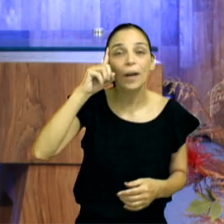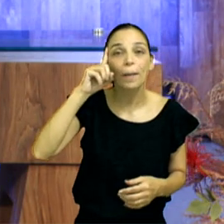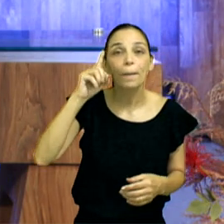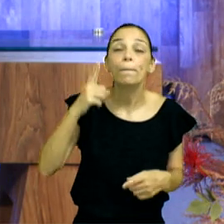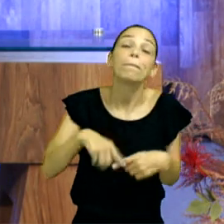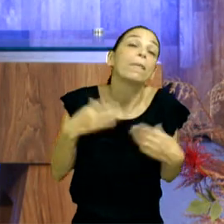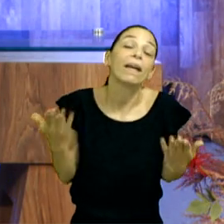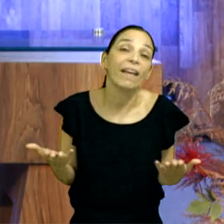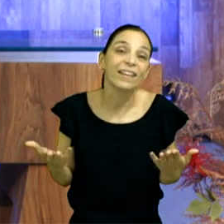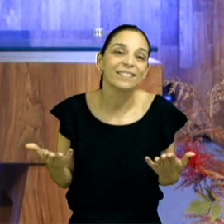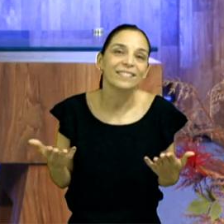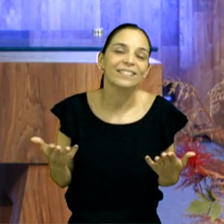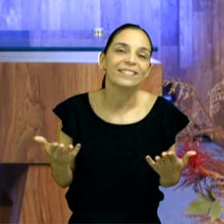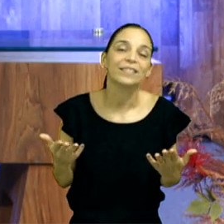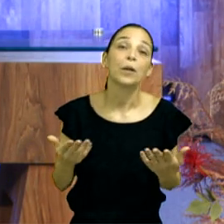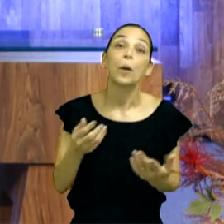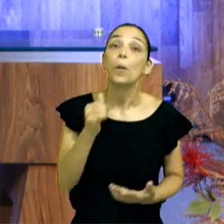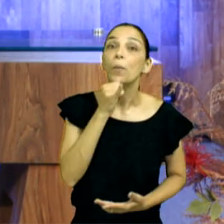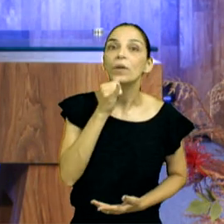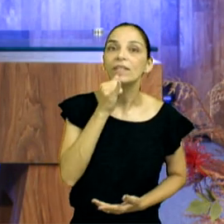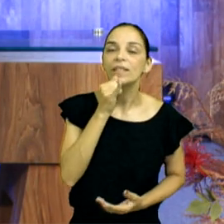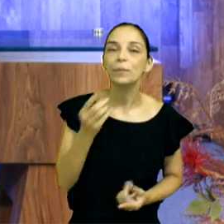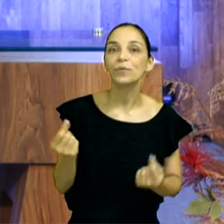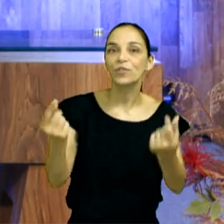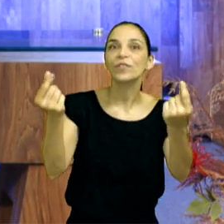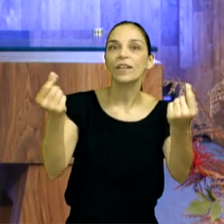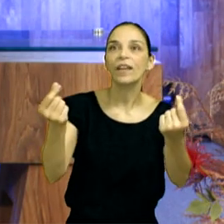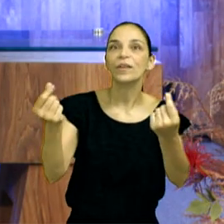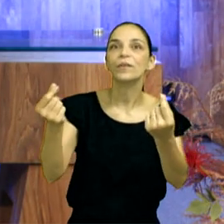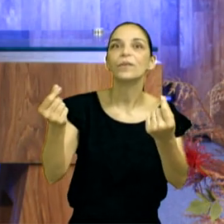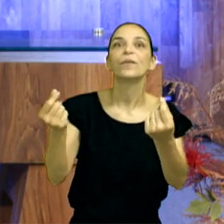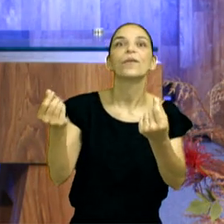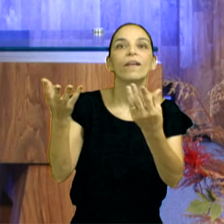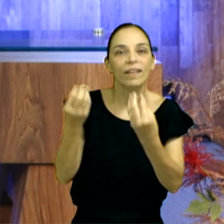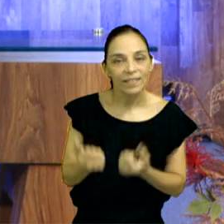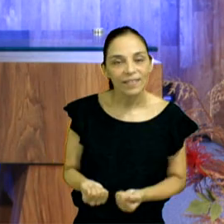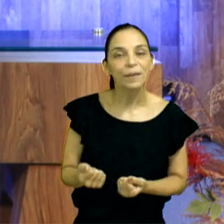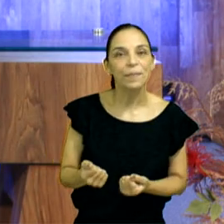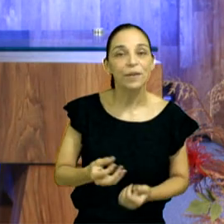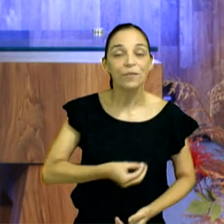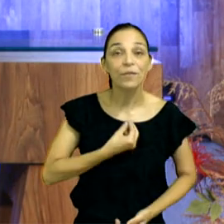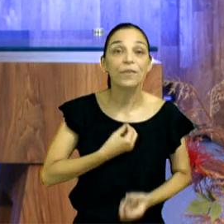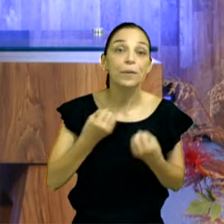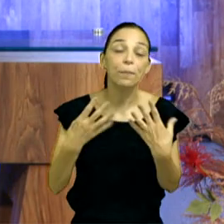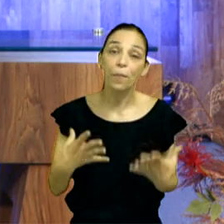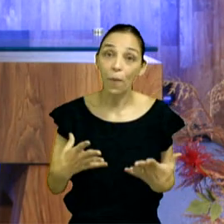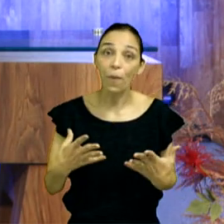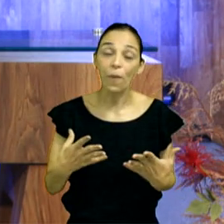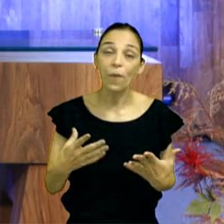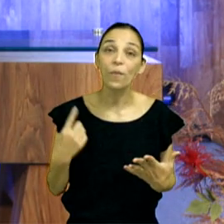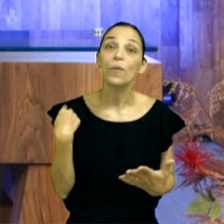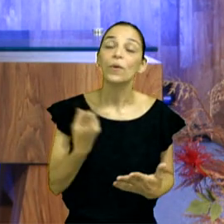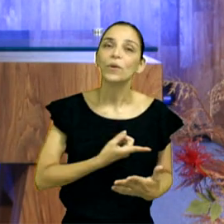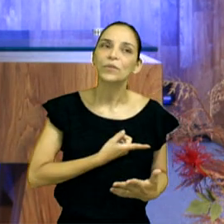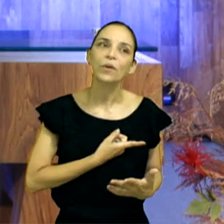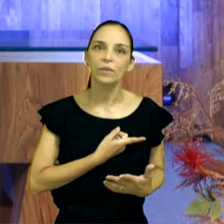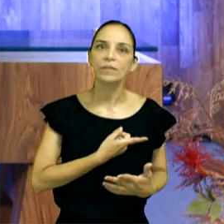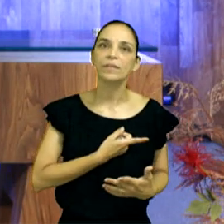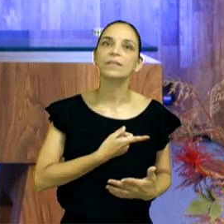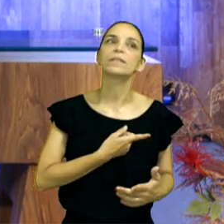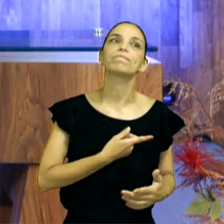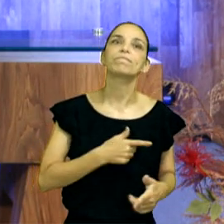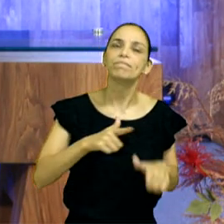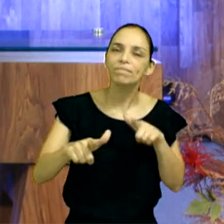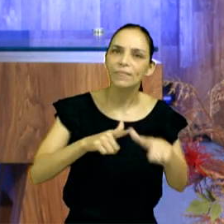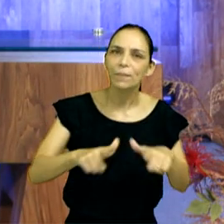só, para ganhar dinheiro, para viver bem. Se formar, gente trabalha com a formação da moçada lá,